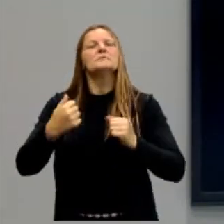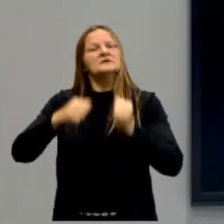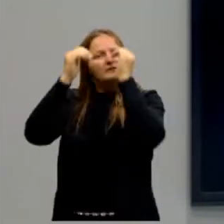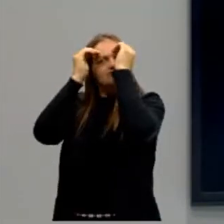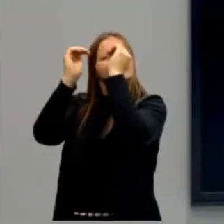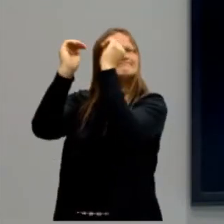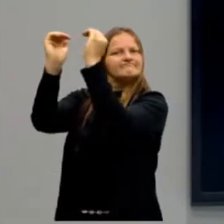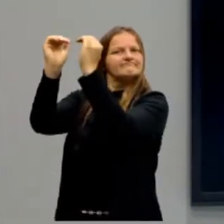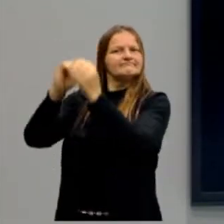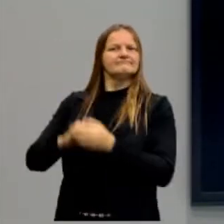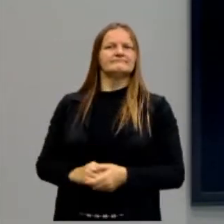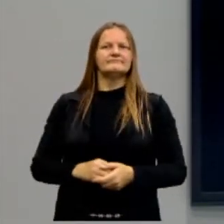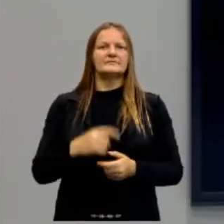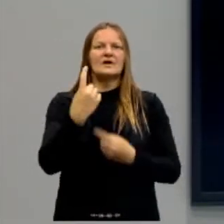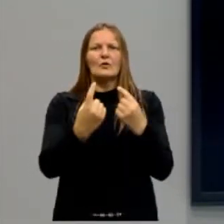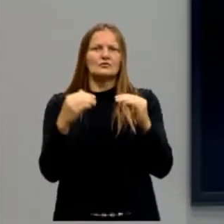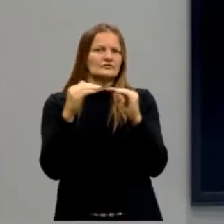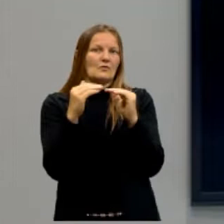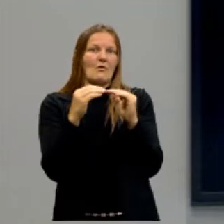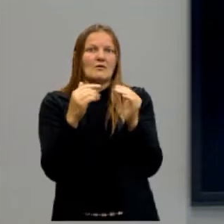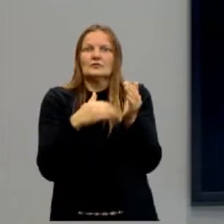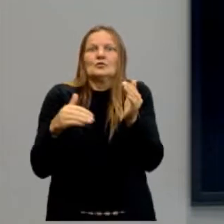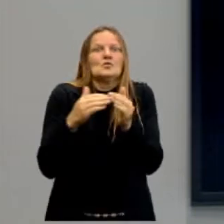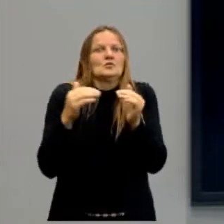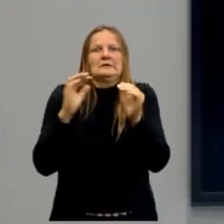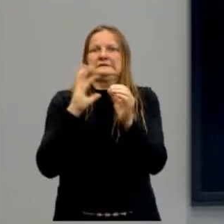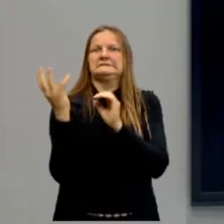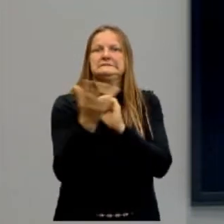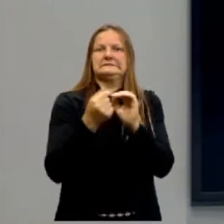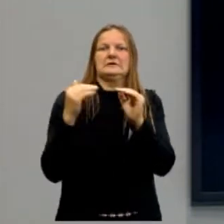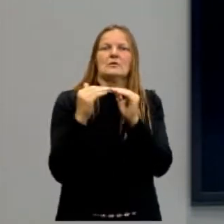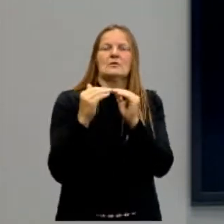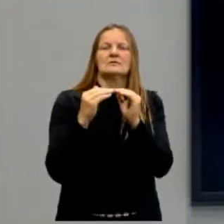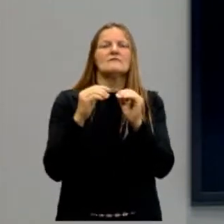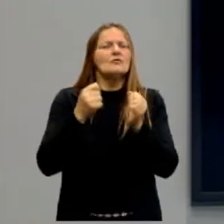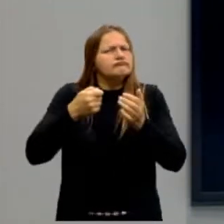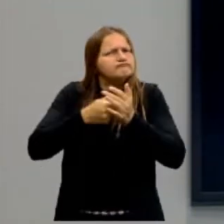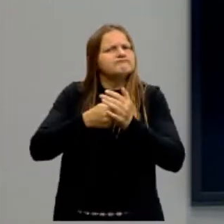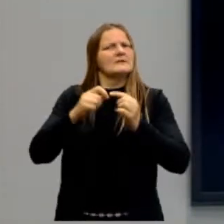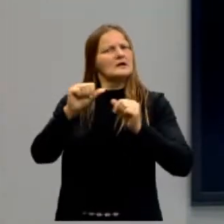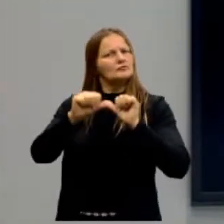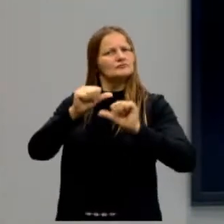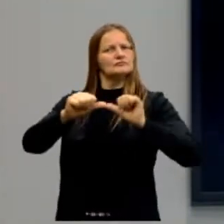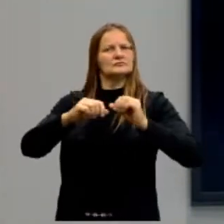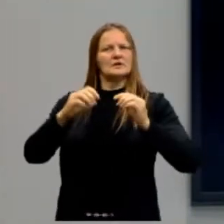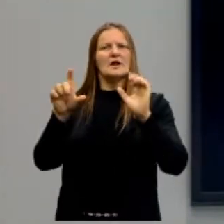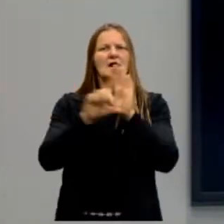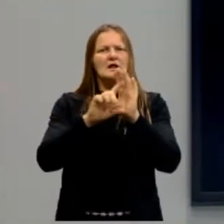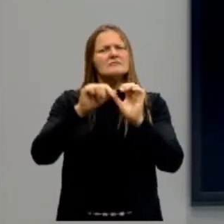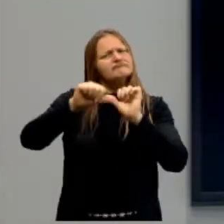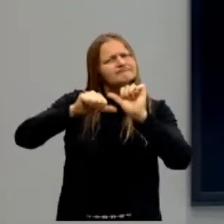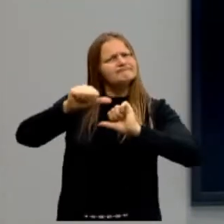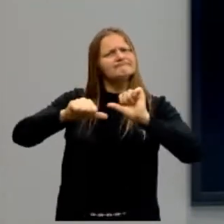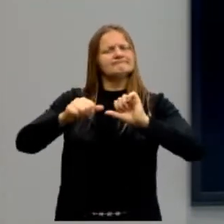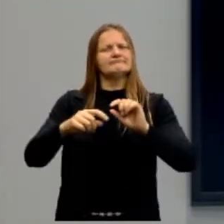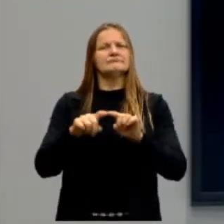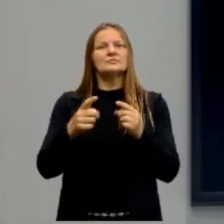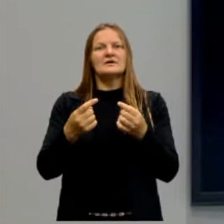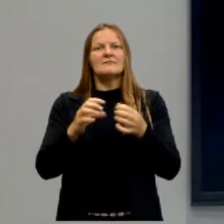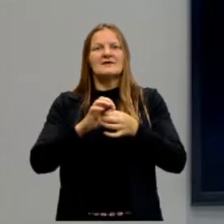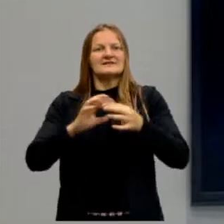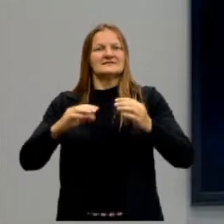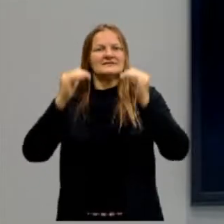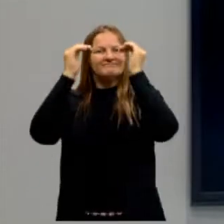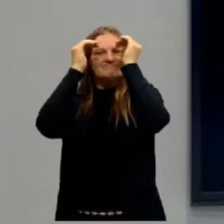algumas leis. Algumas eu até não concordo. E vou lutar para que elas mudem. Que essas leis mudem para que possam dar mais